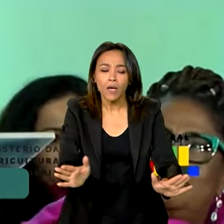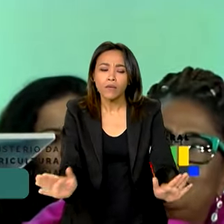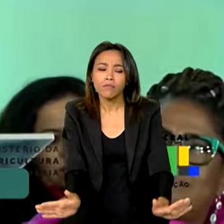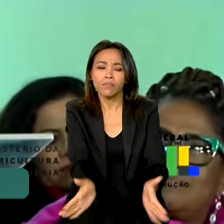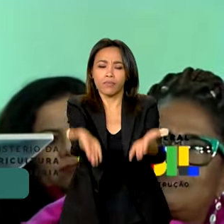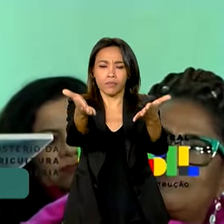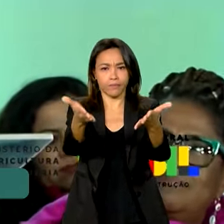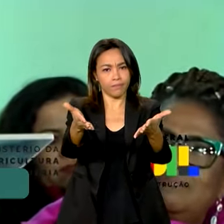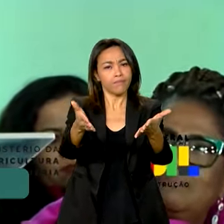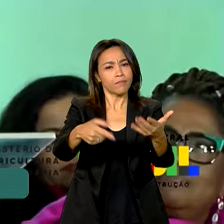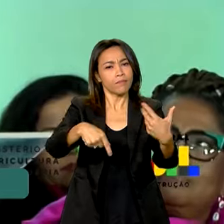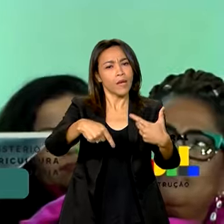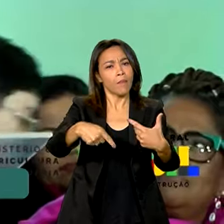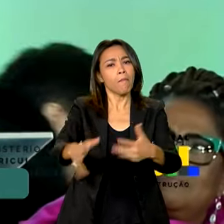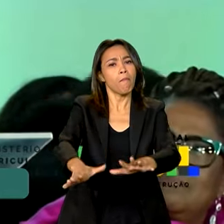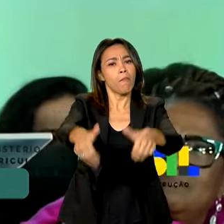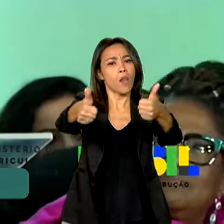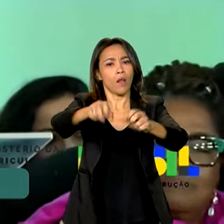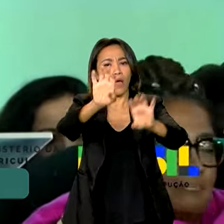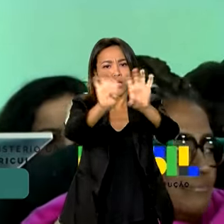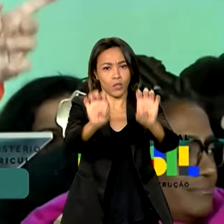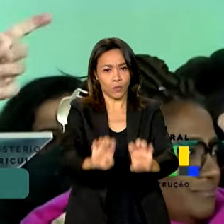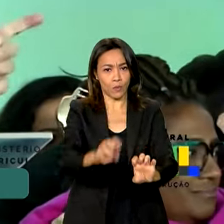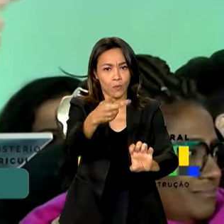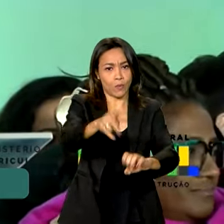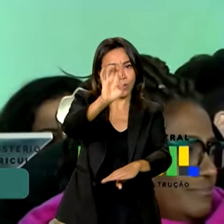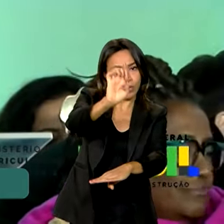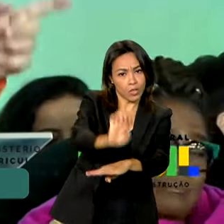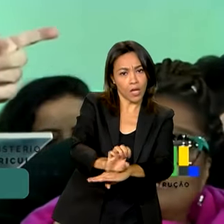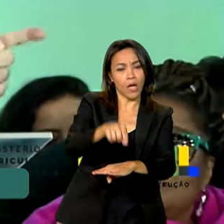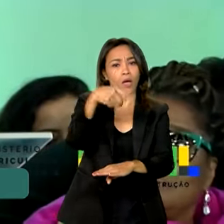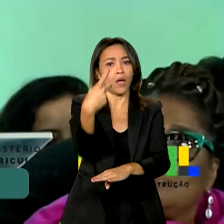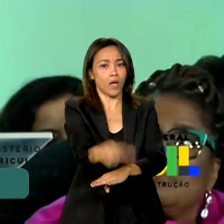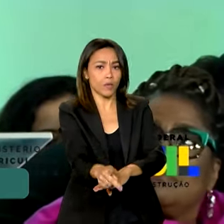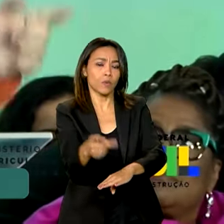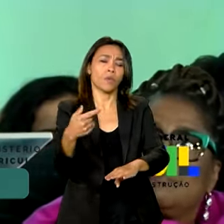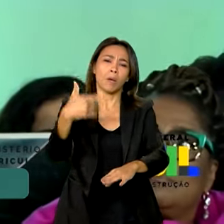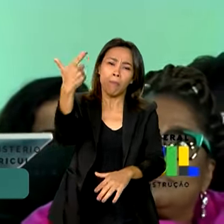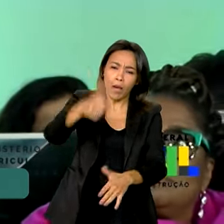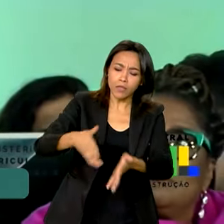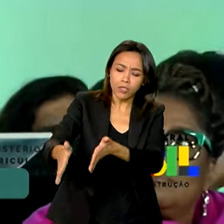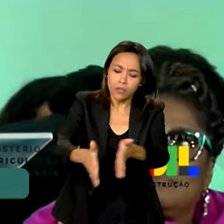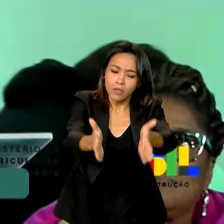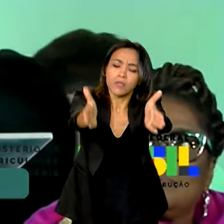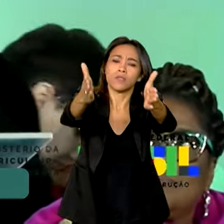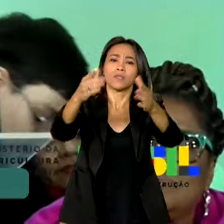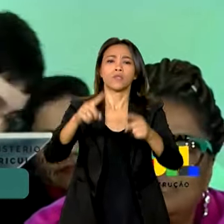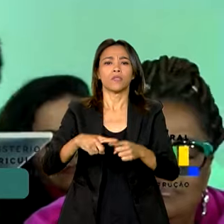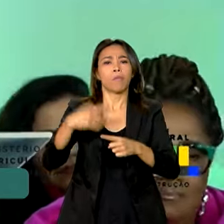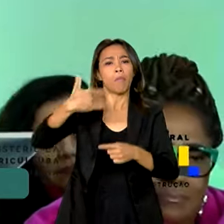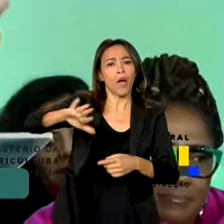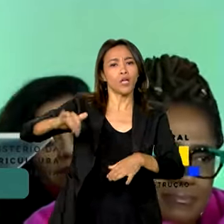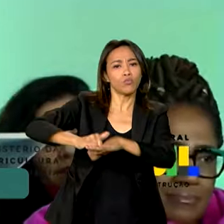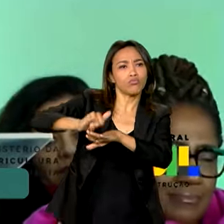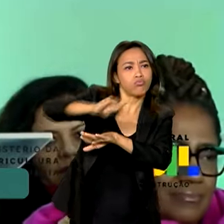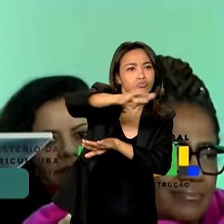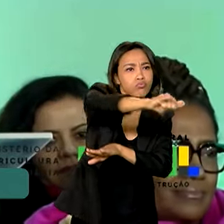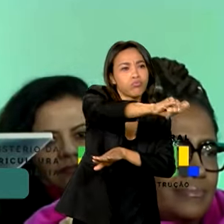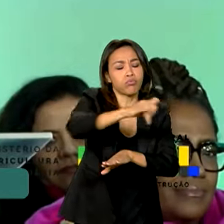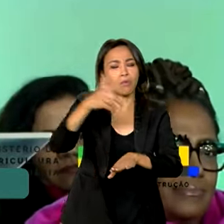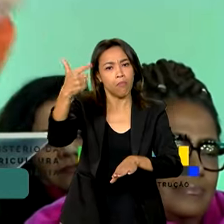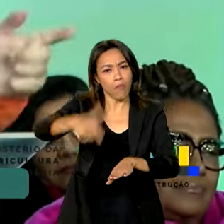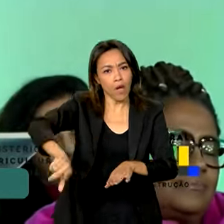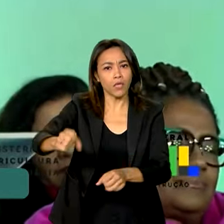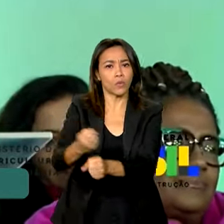saia dessa crise com mais infraestrutura, com mais estradas, com mais portos, com mais capacidade